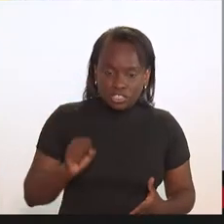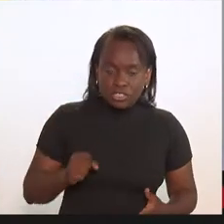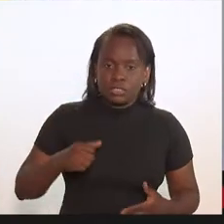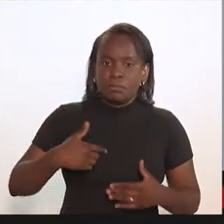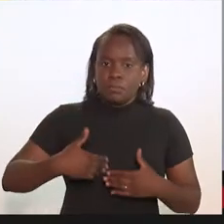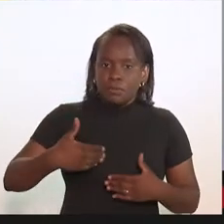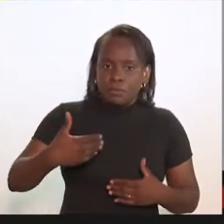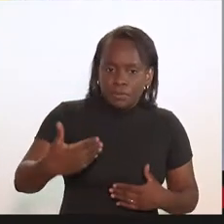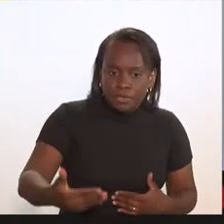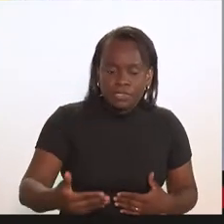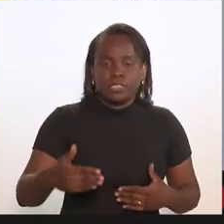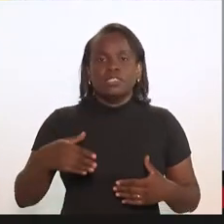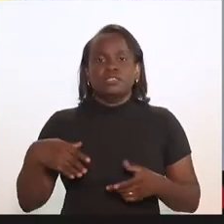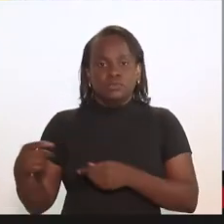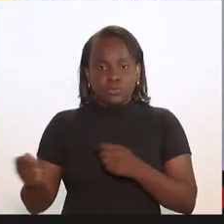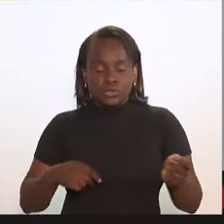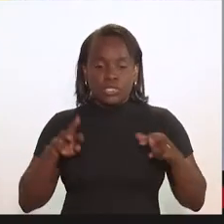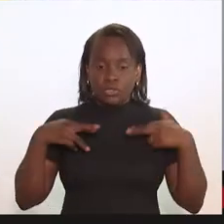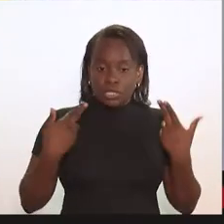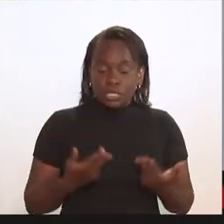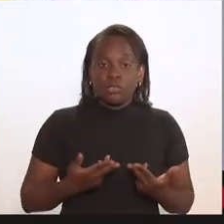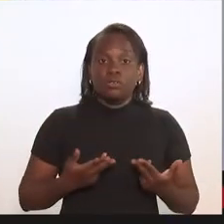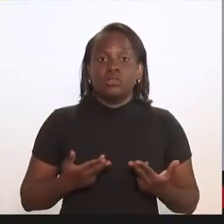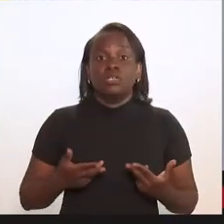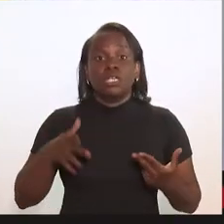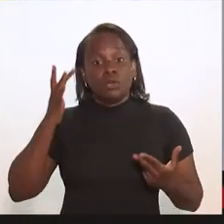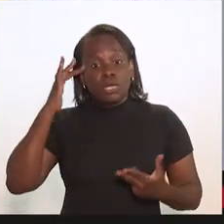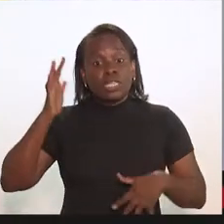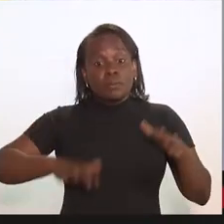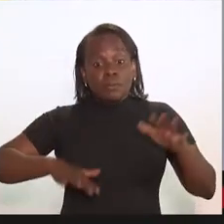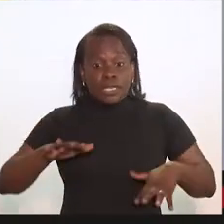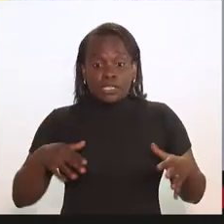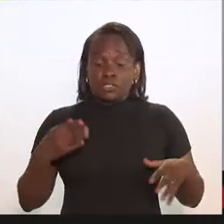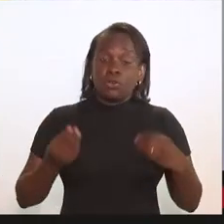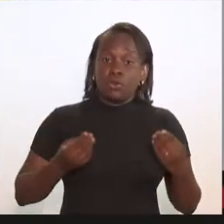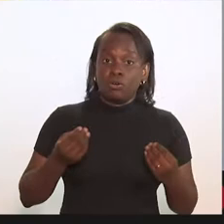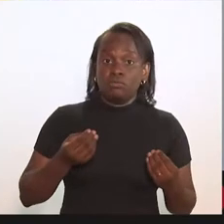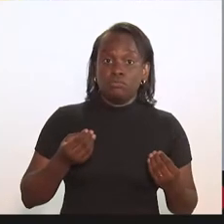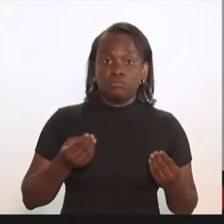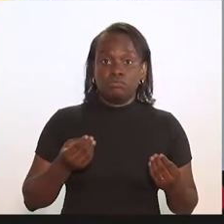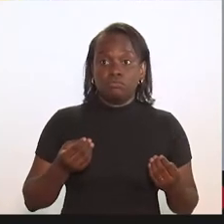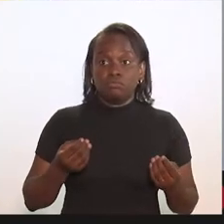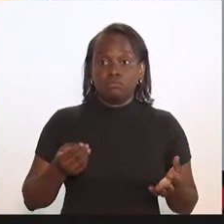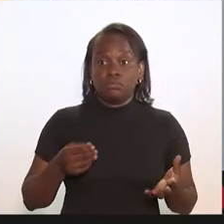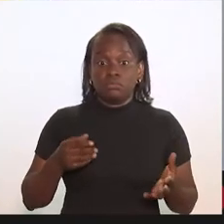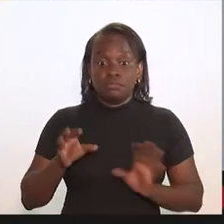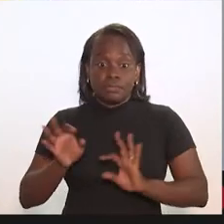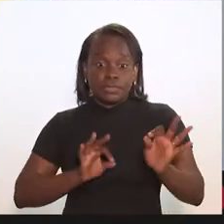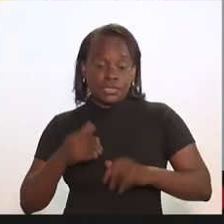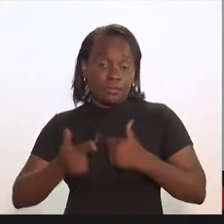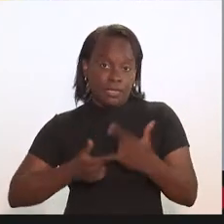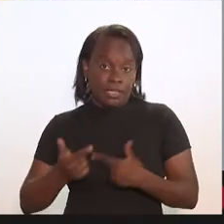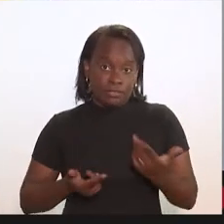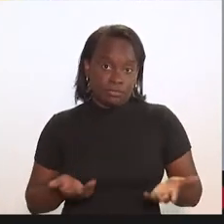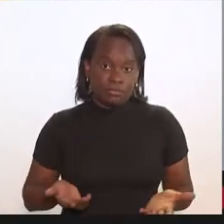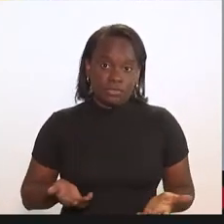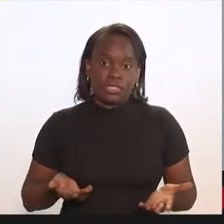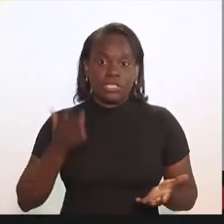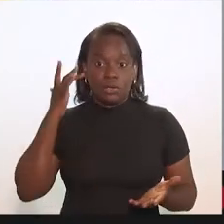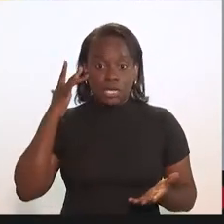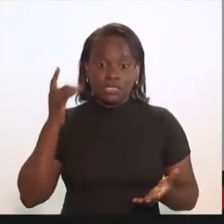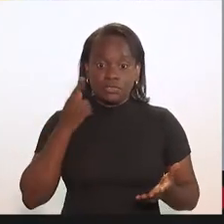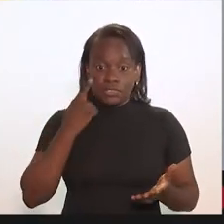sobre a frequência, sobre a periodicidade das nossas reuniões, acho que vai depender um pouco do nosso plano de trabalho.